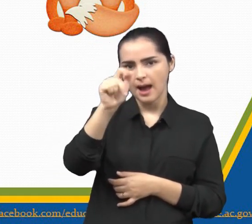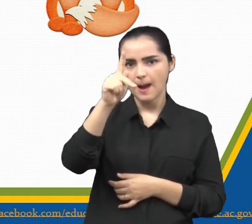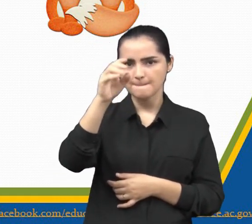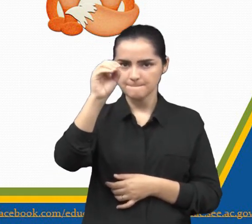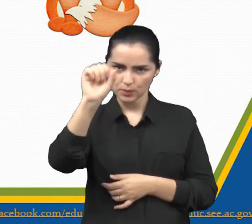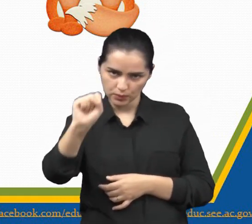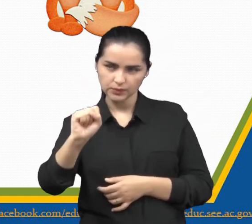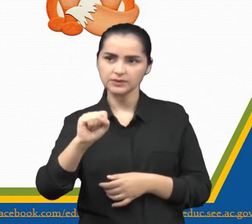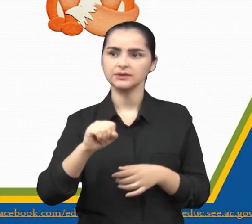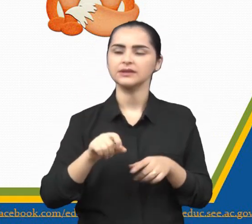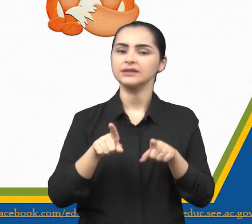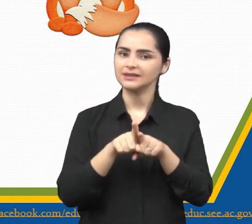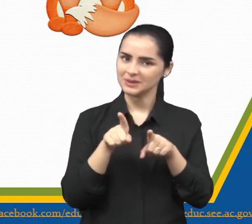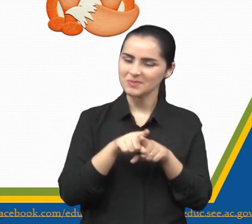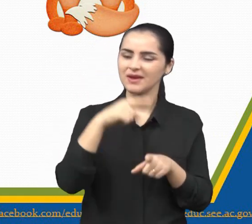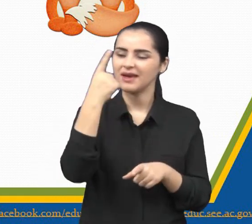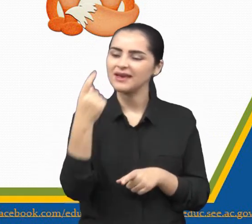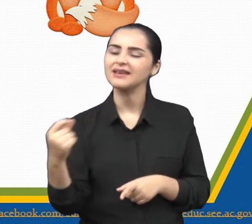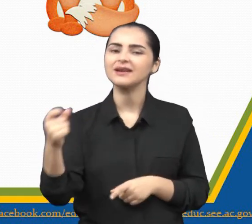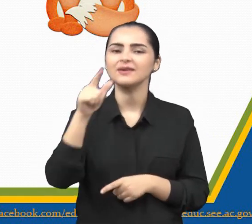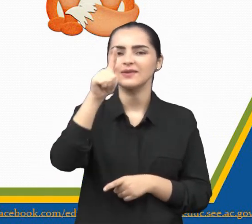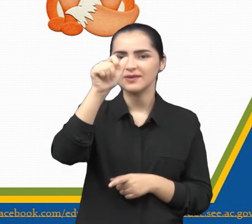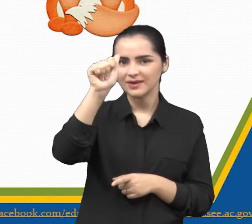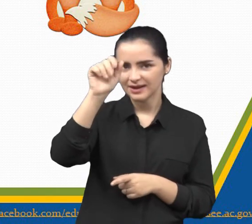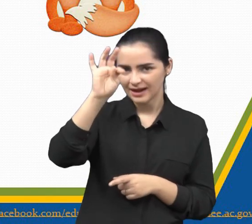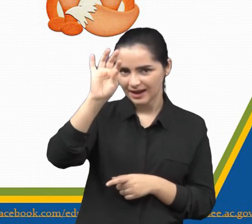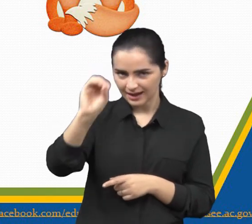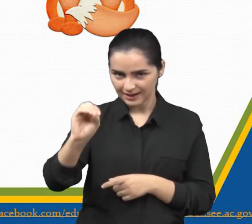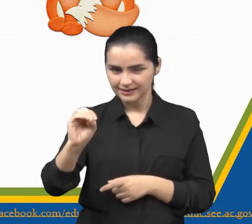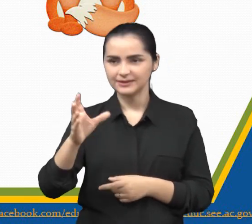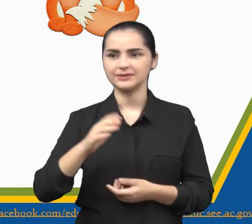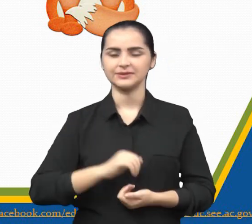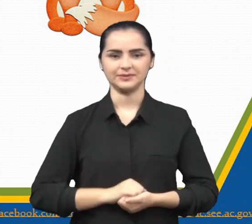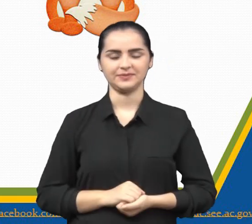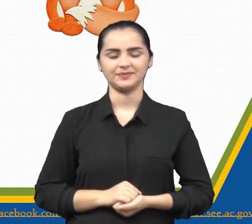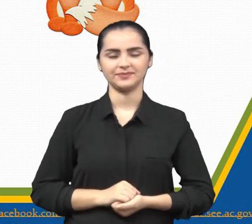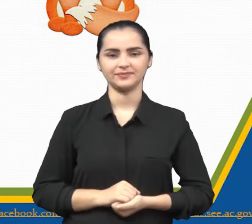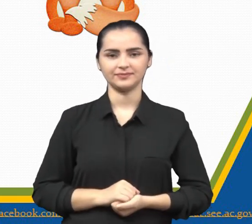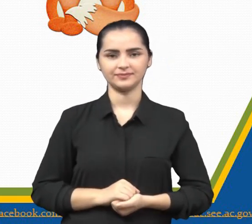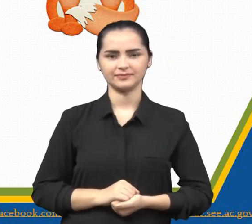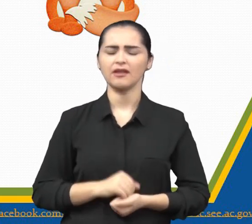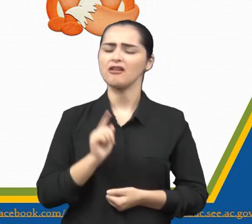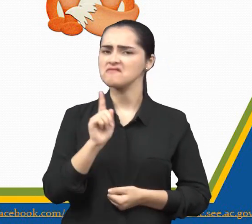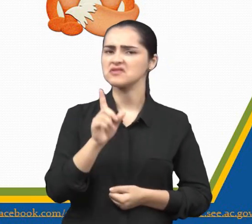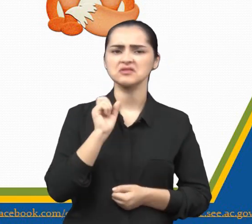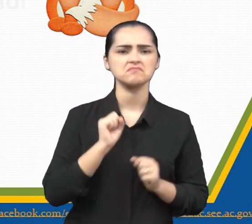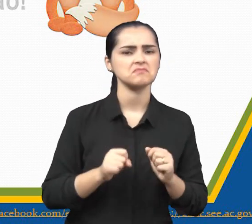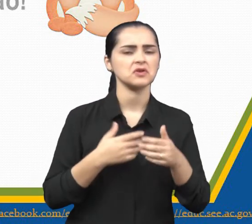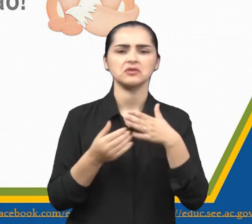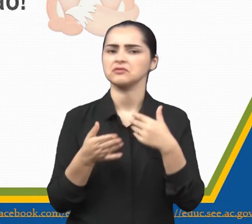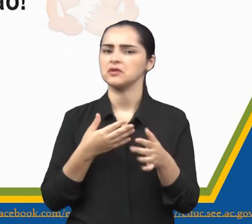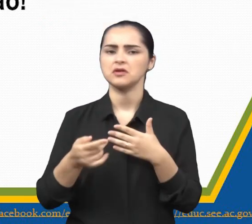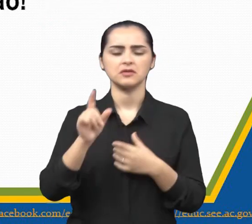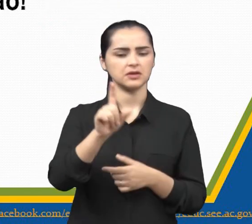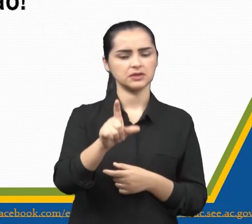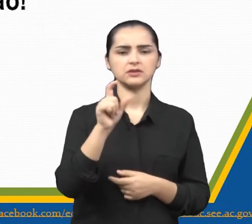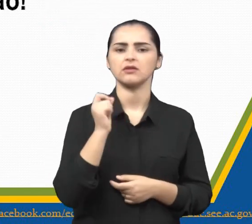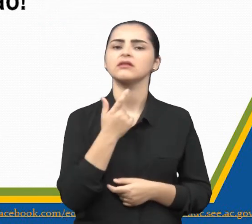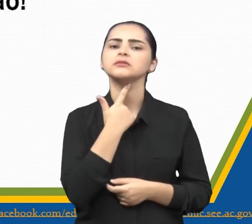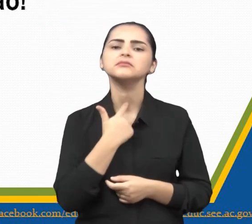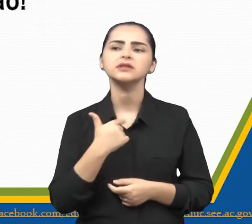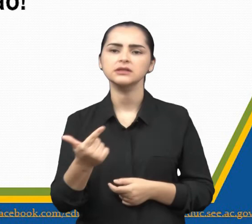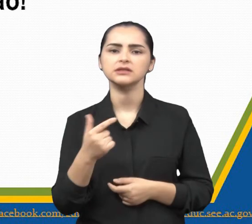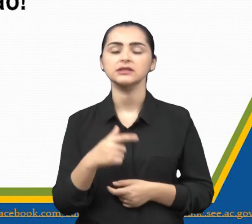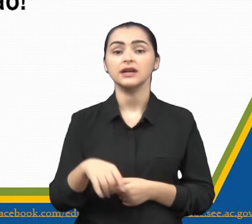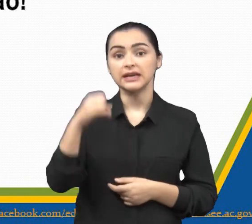o gatinho agora. O ratinho, o gatinho ou a raposa. Você pode escolher o animal que você quiser. E aí, você